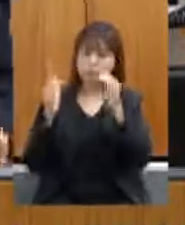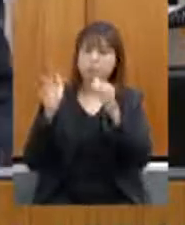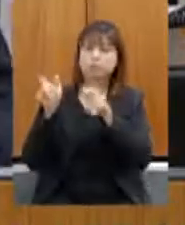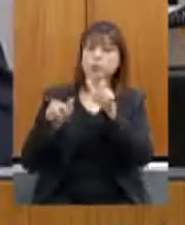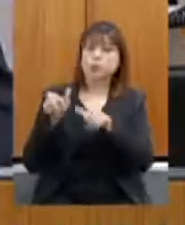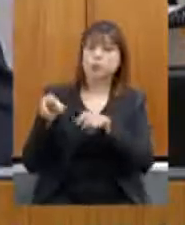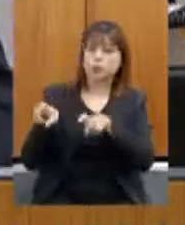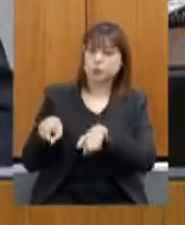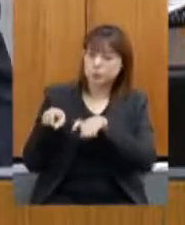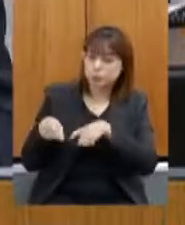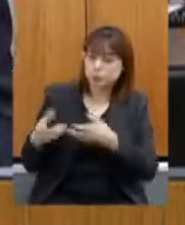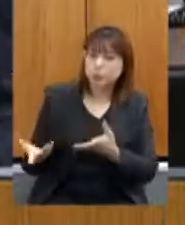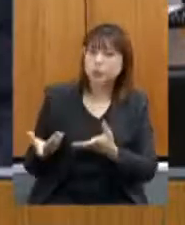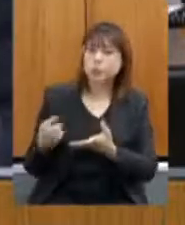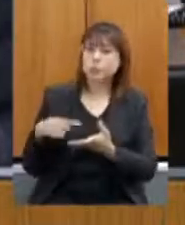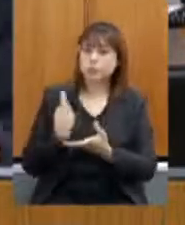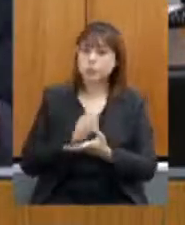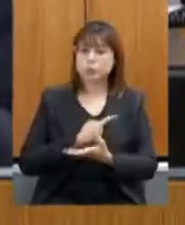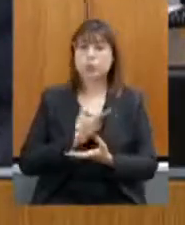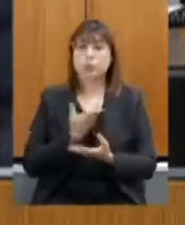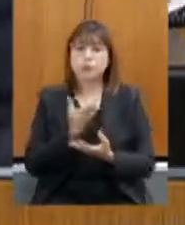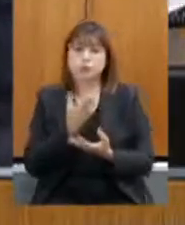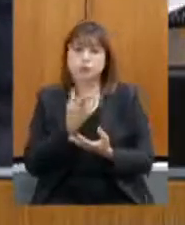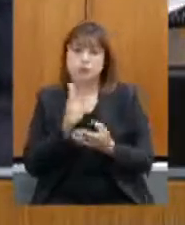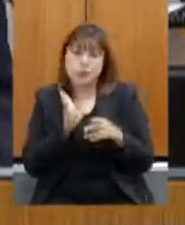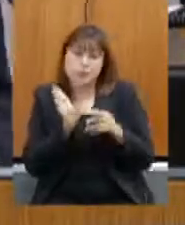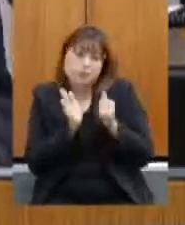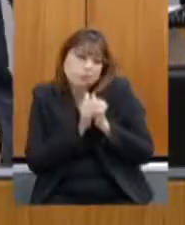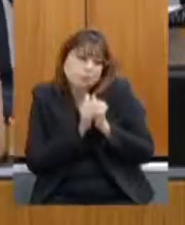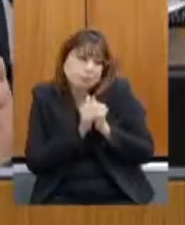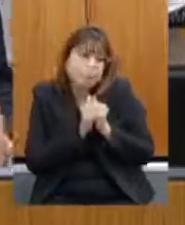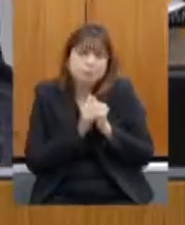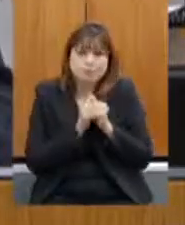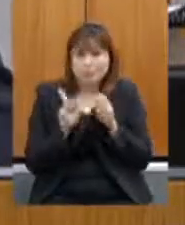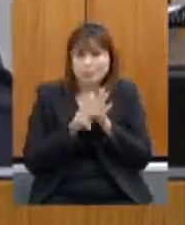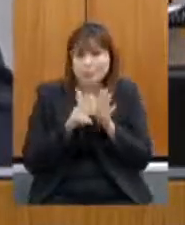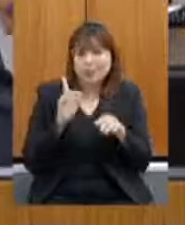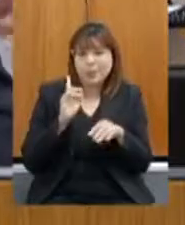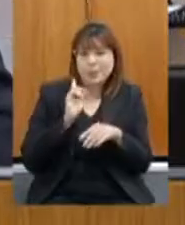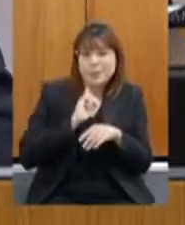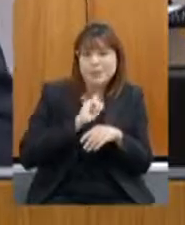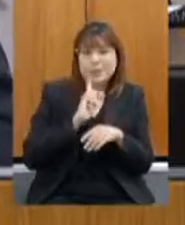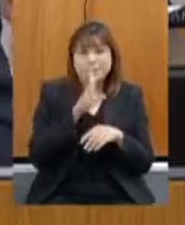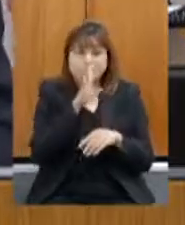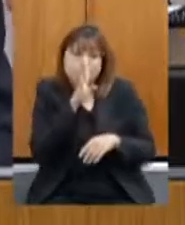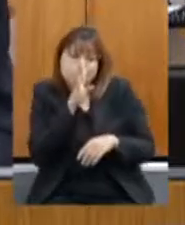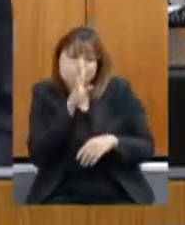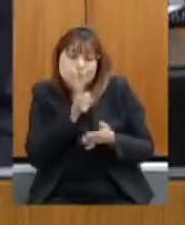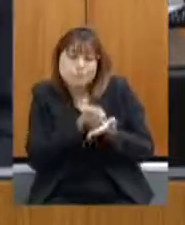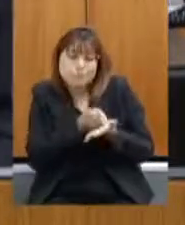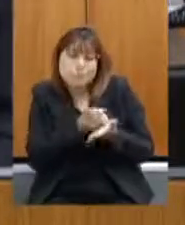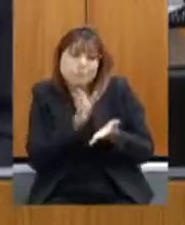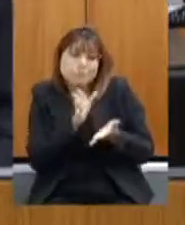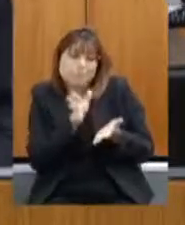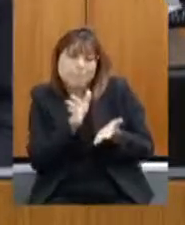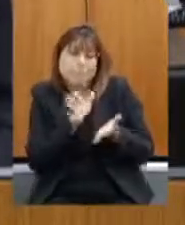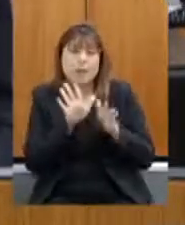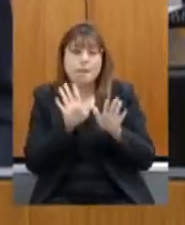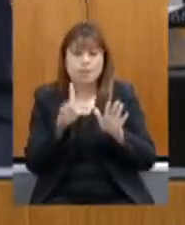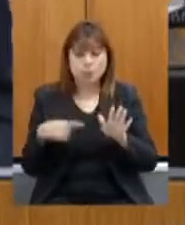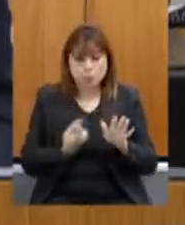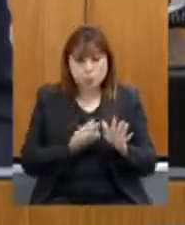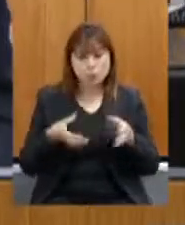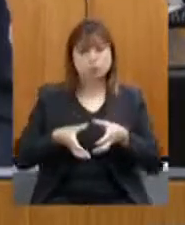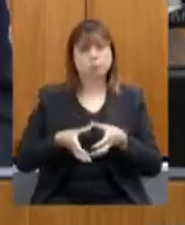discretos nós somos mineiros e nós somos às vezes silenciosos e através dessa comissão